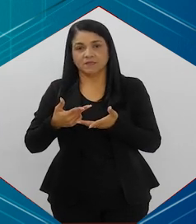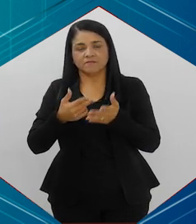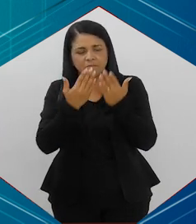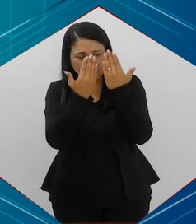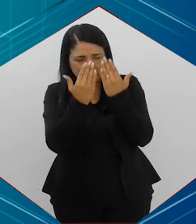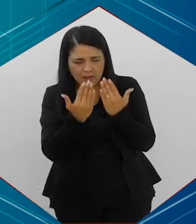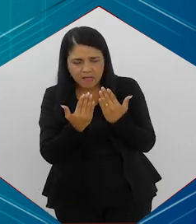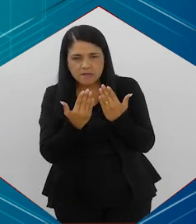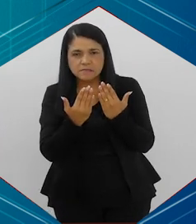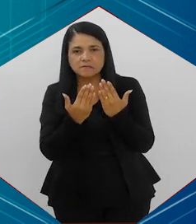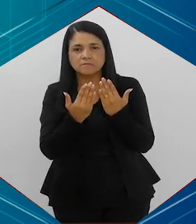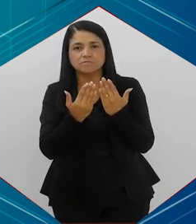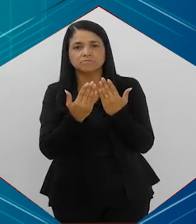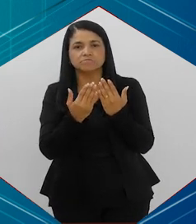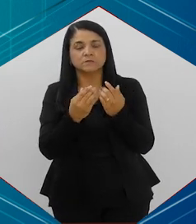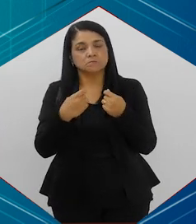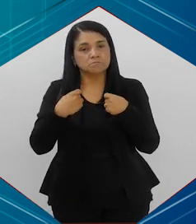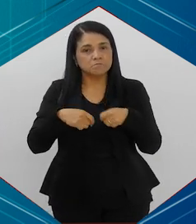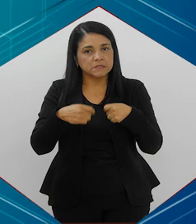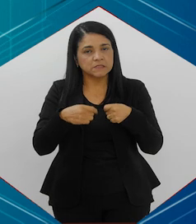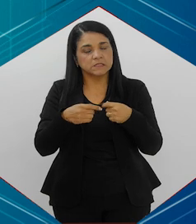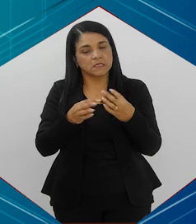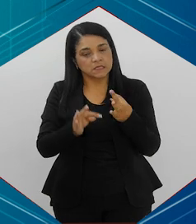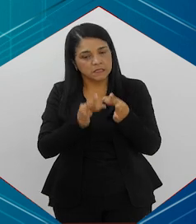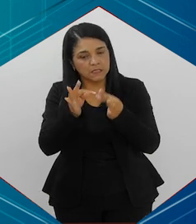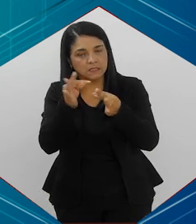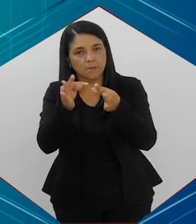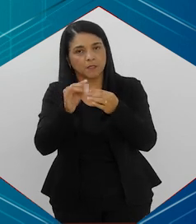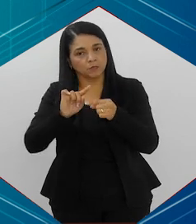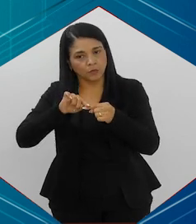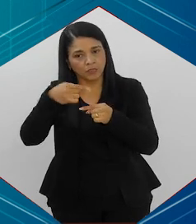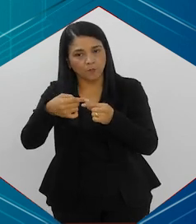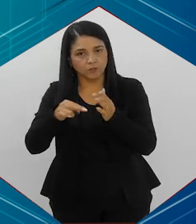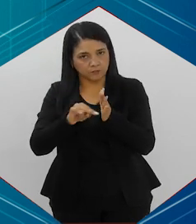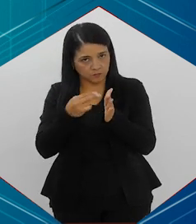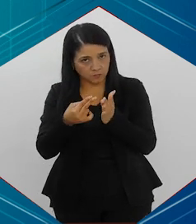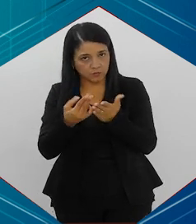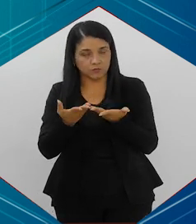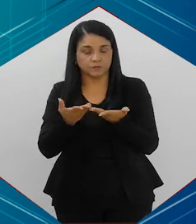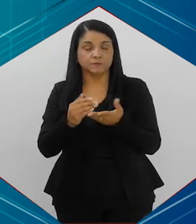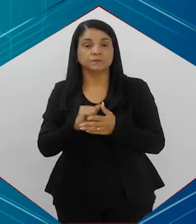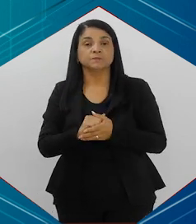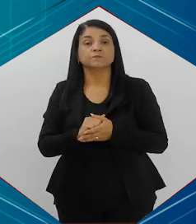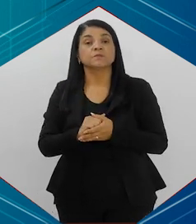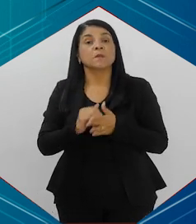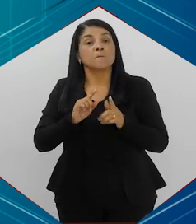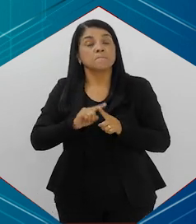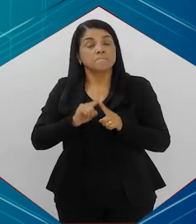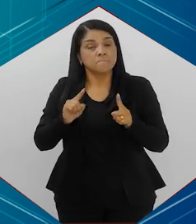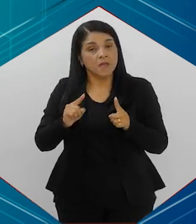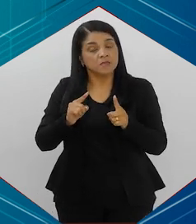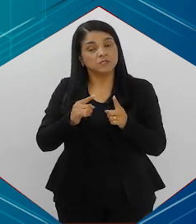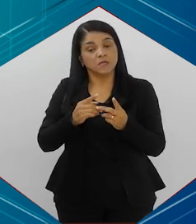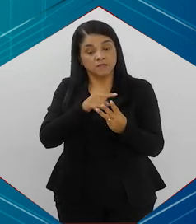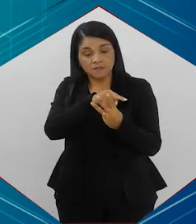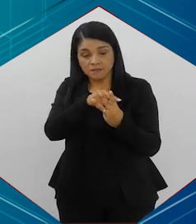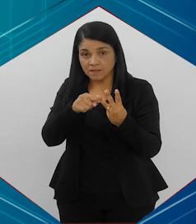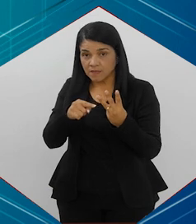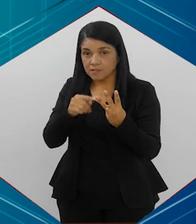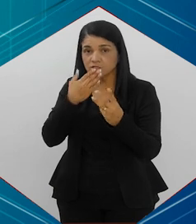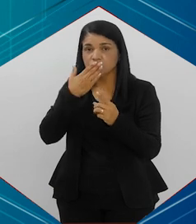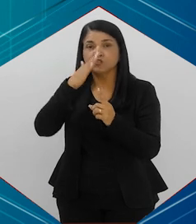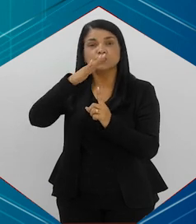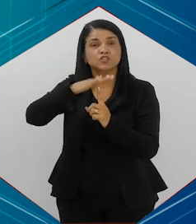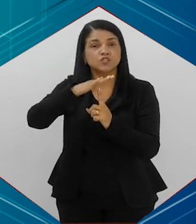e aí vai para análise para ver se precisa fazer algum ainda outro tratamento ou não, tá? Mas existem outros